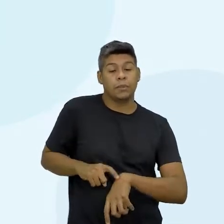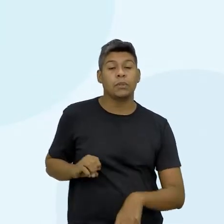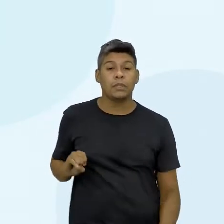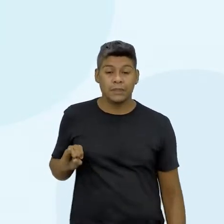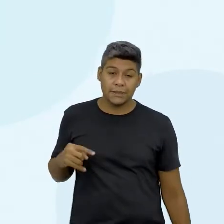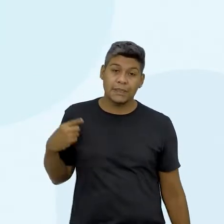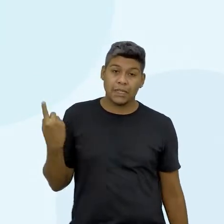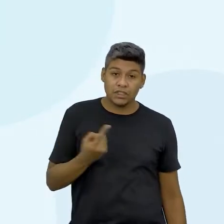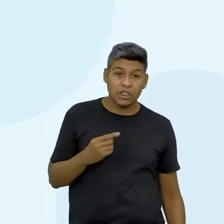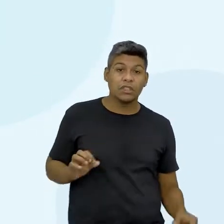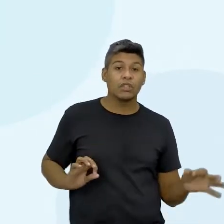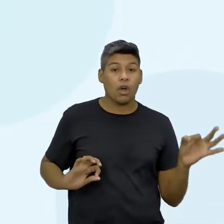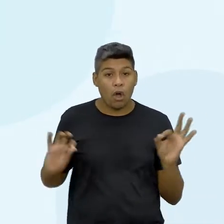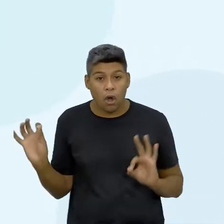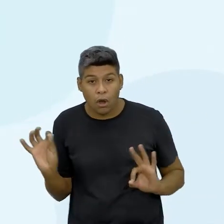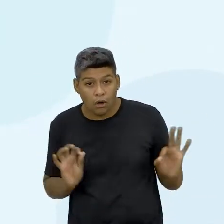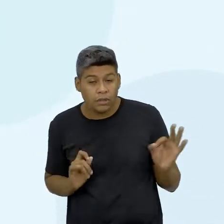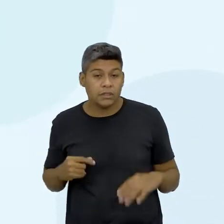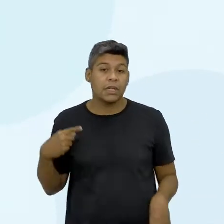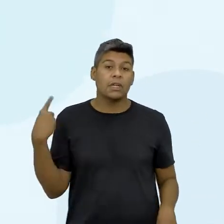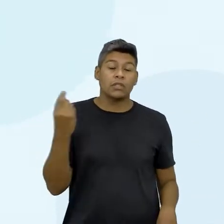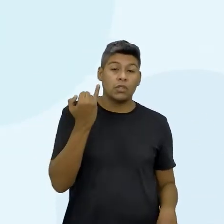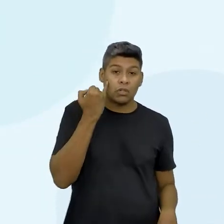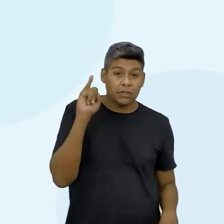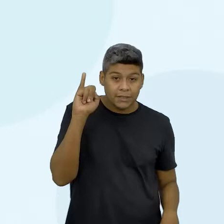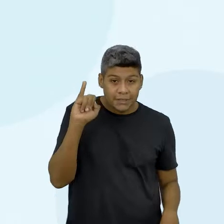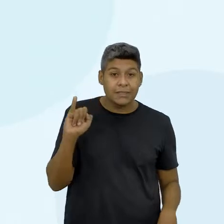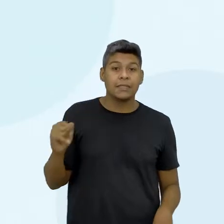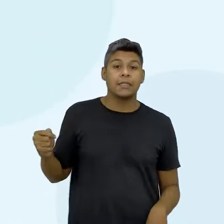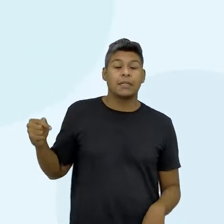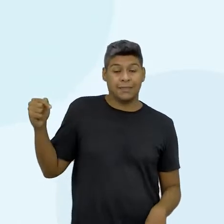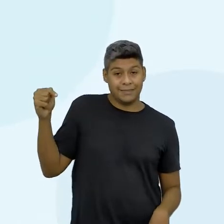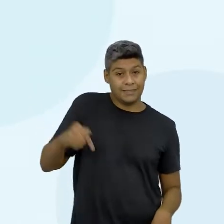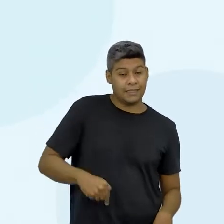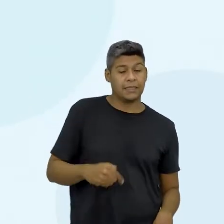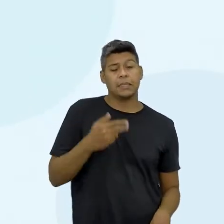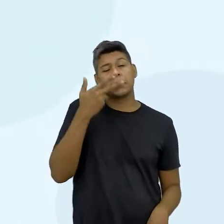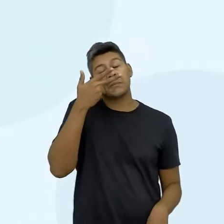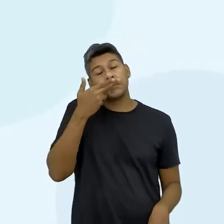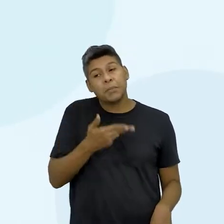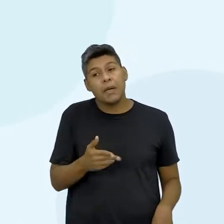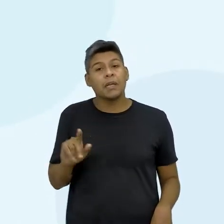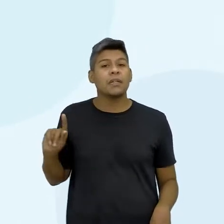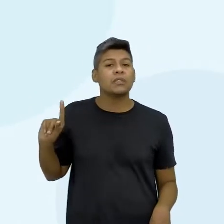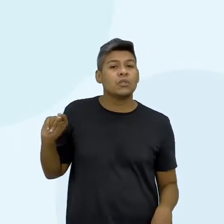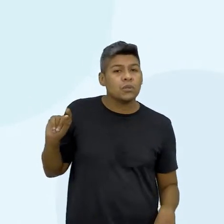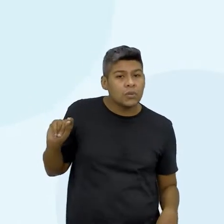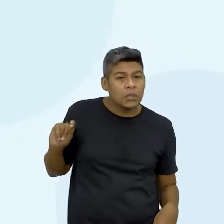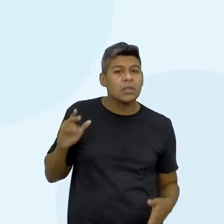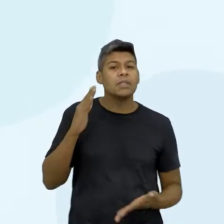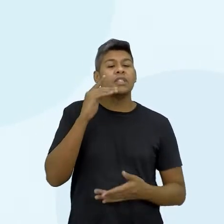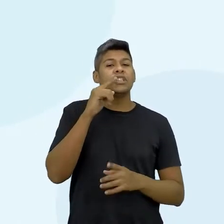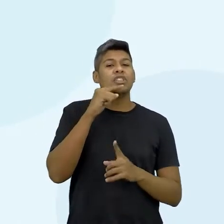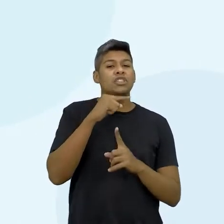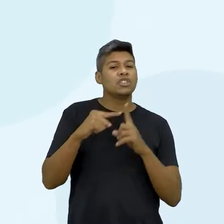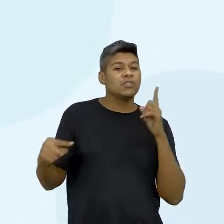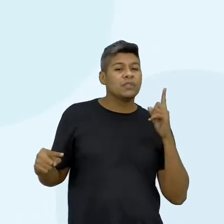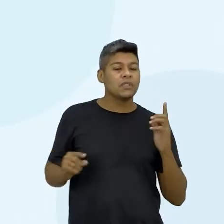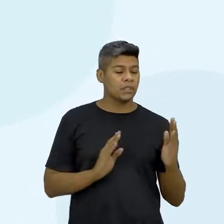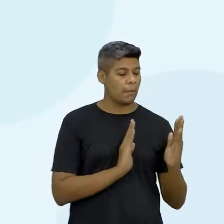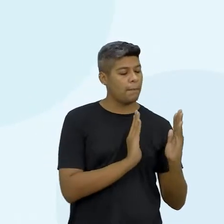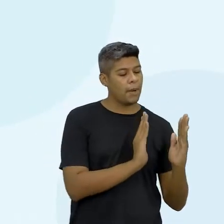gente organizar nossas ideias aqui, né, como se fosse uma linha, só que dividida aí em